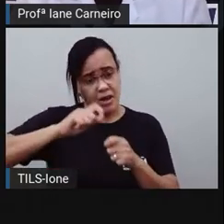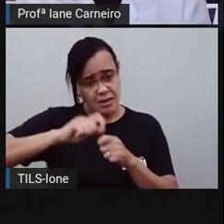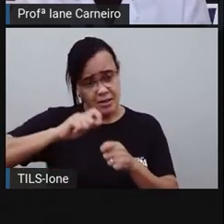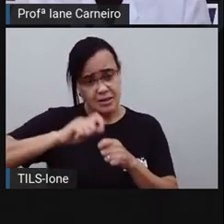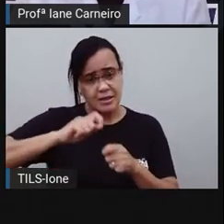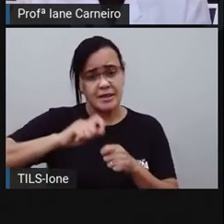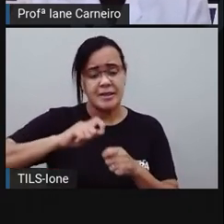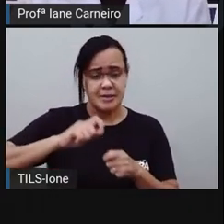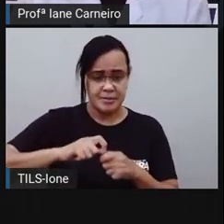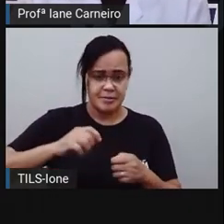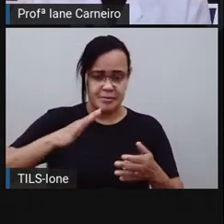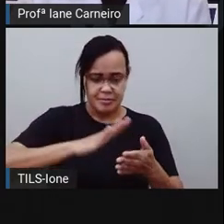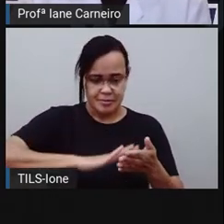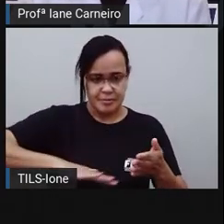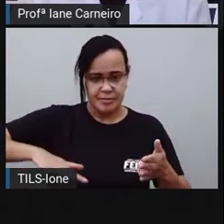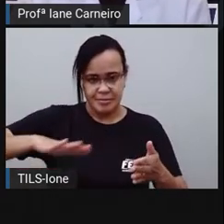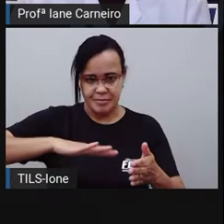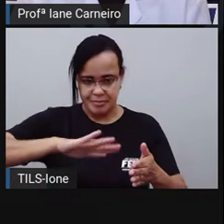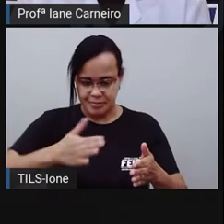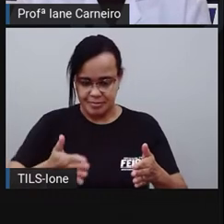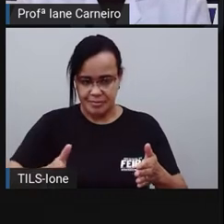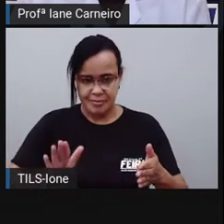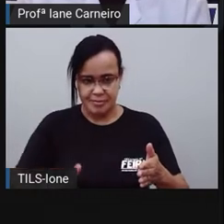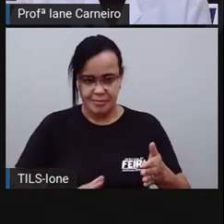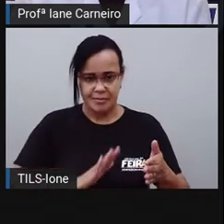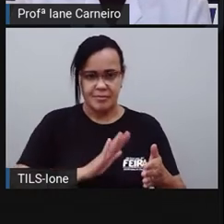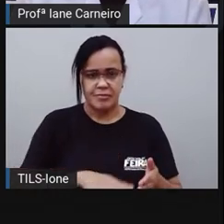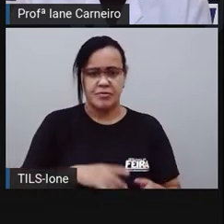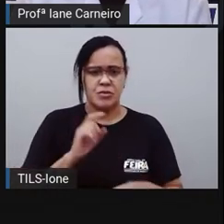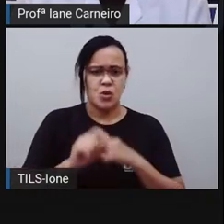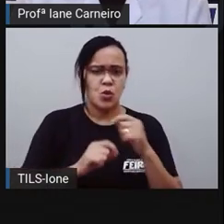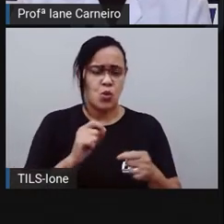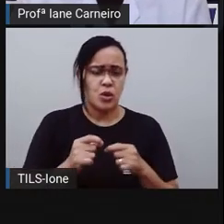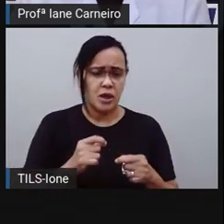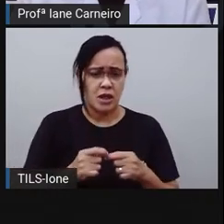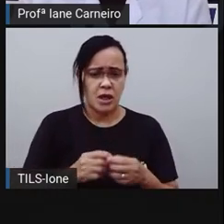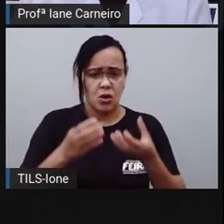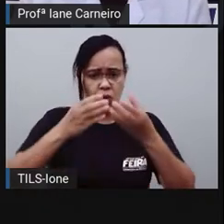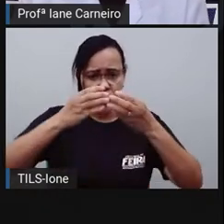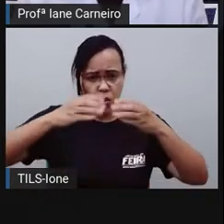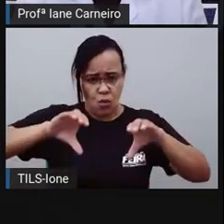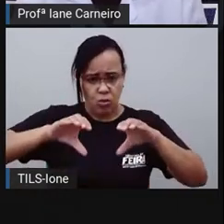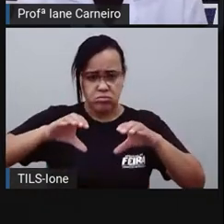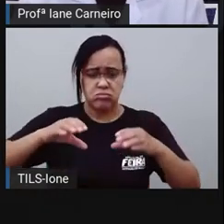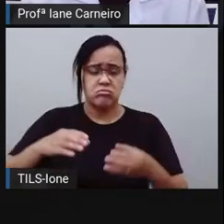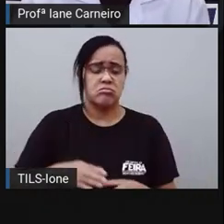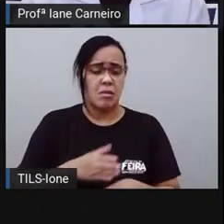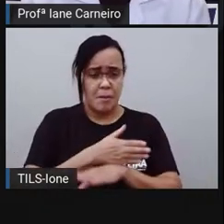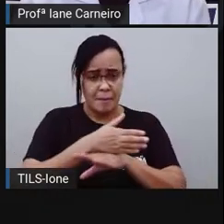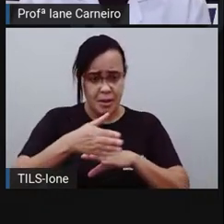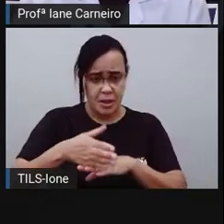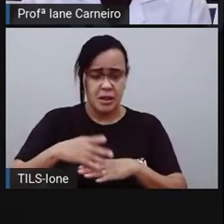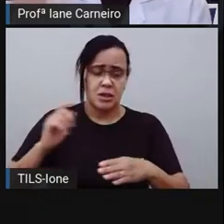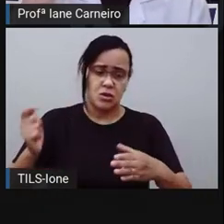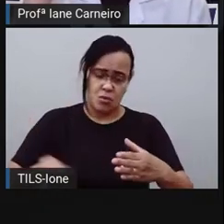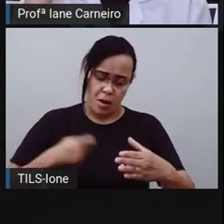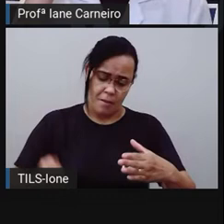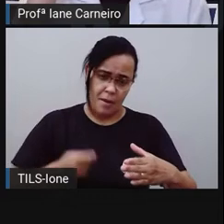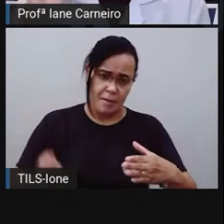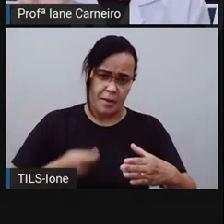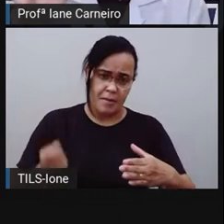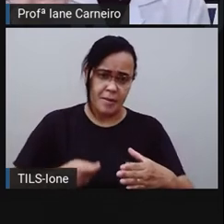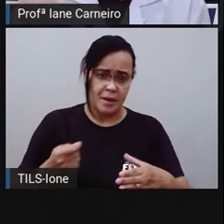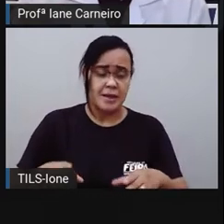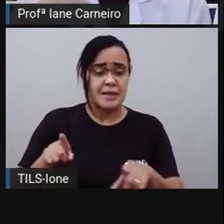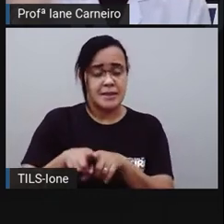seu glacê. Com uma clara batida em neve, né? Meia xícara de açúcar de confeiteiro, né? Que é um açúcar